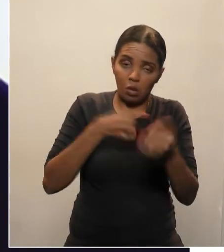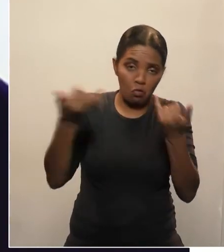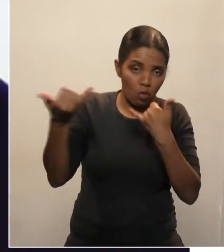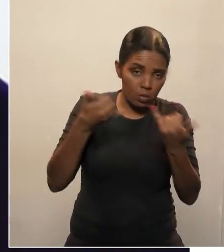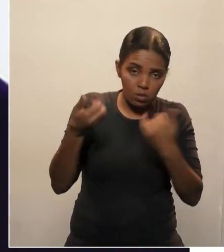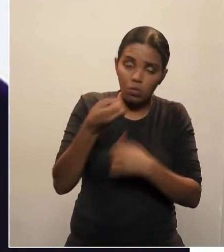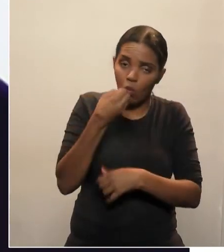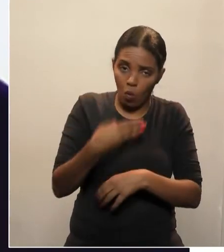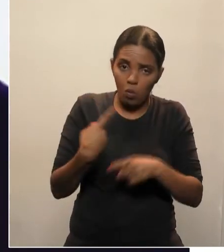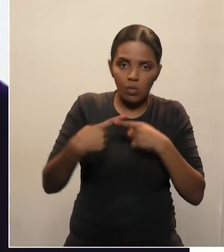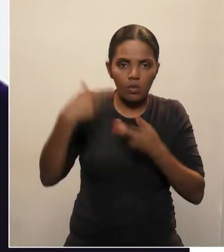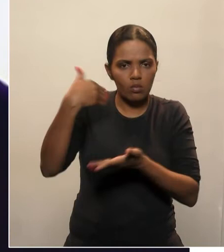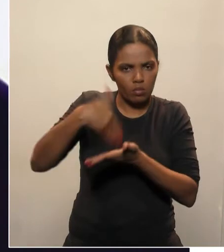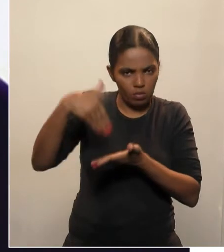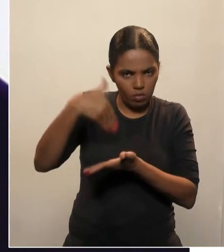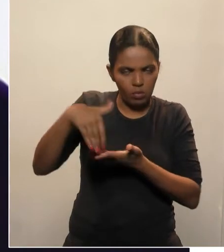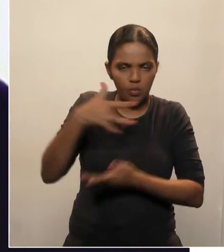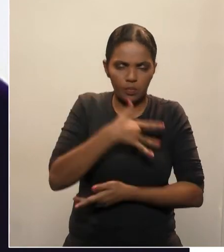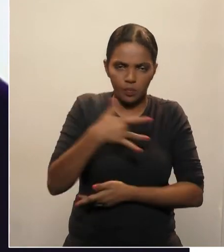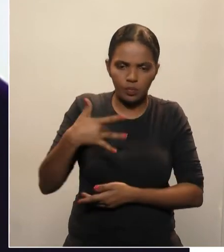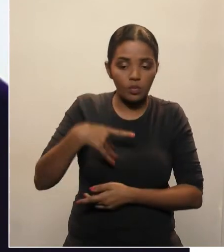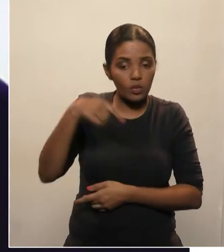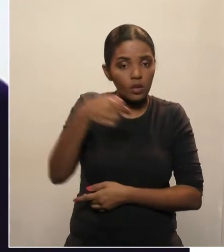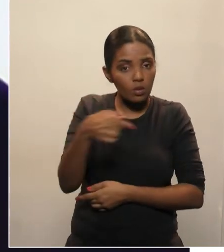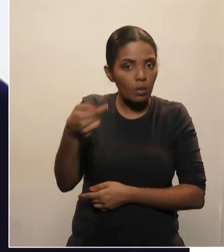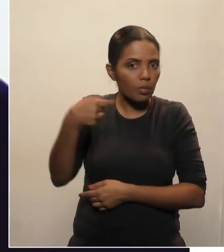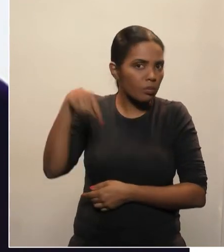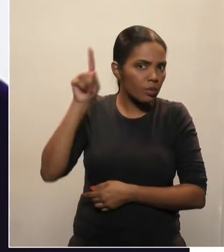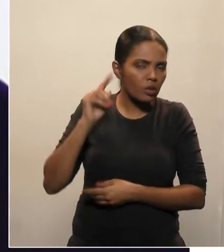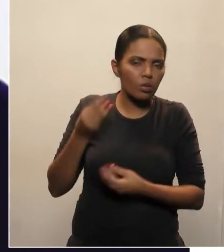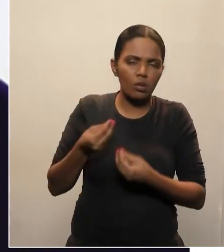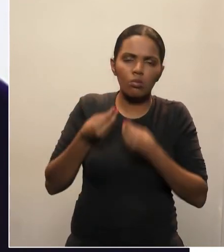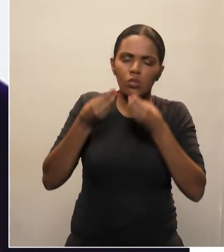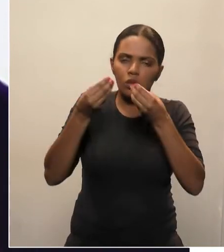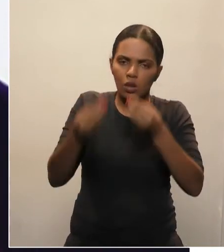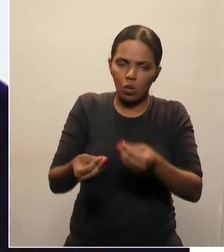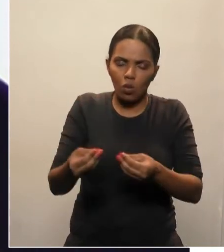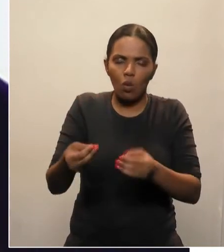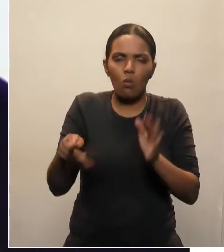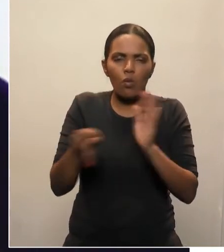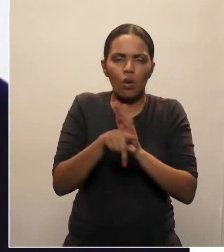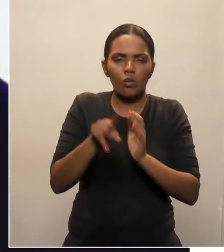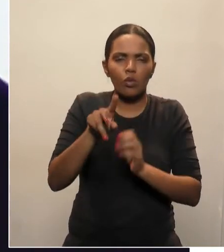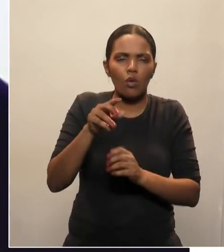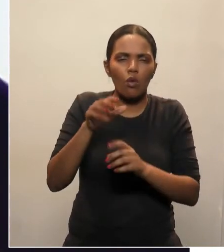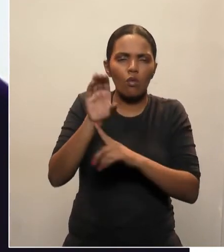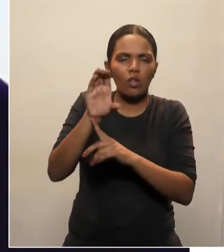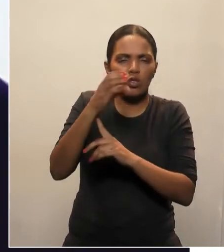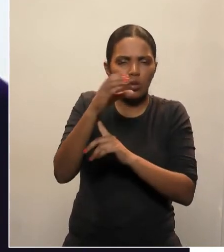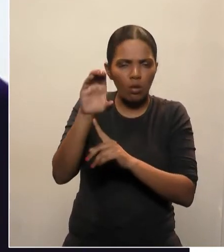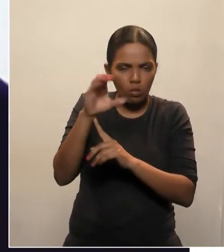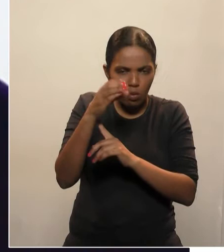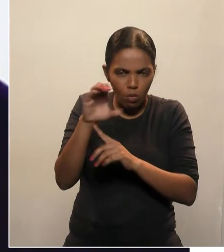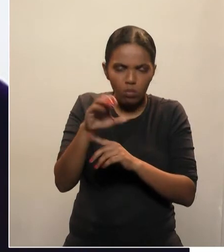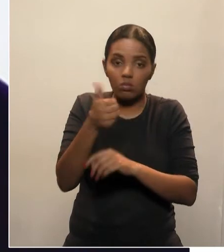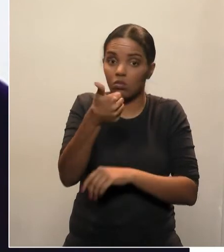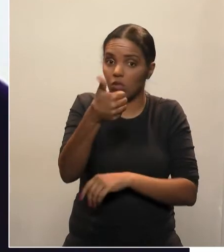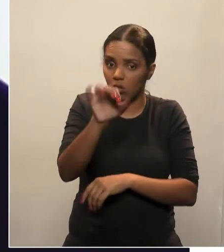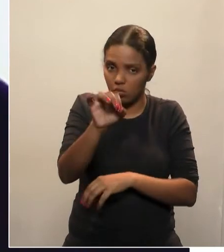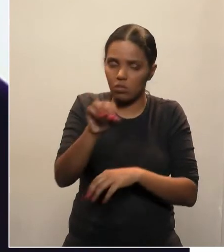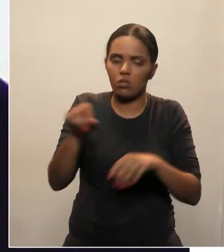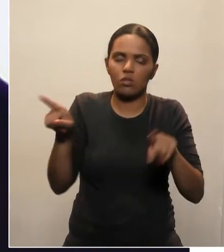Secretaria de Estado de Saúde entregou, nessa semana, 10 ventiladores, uma empresa de Maringáia doou mais um ventilador,